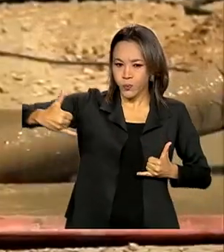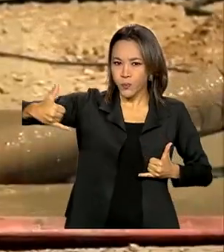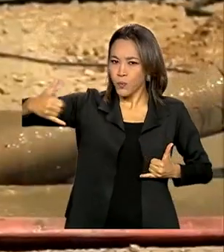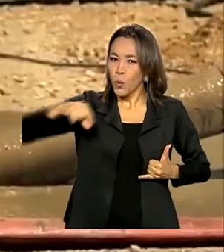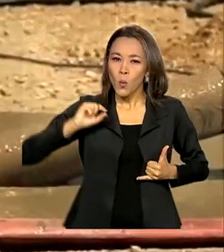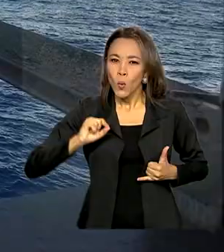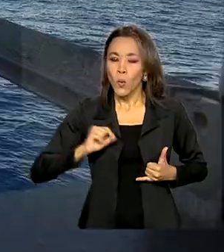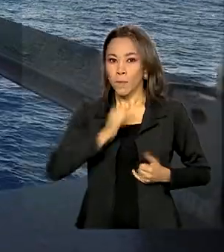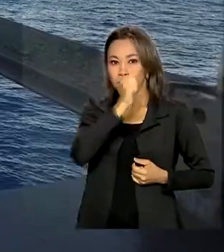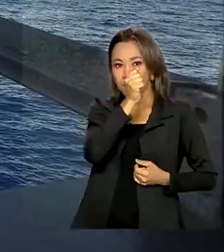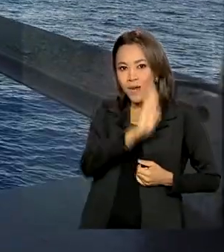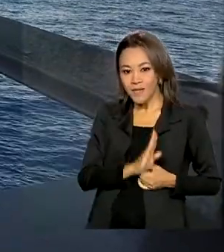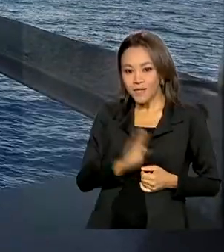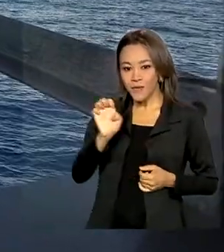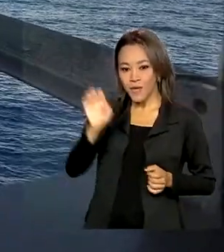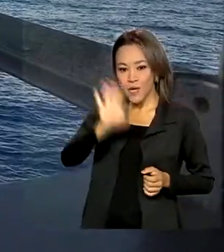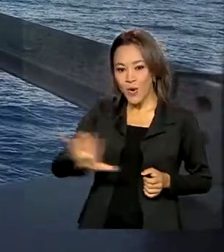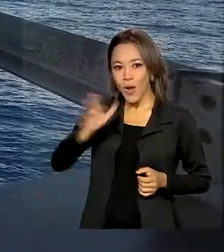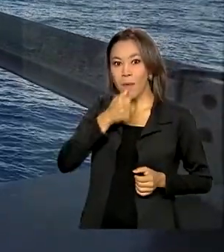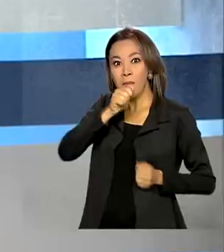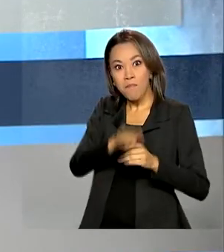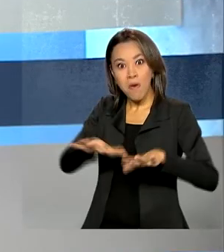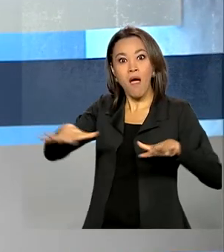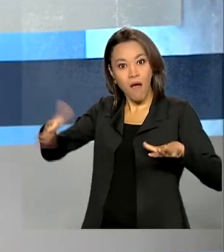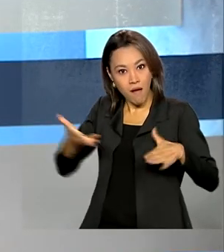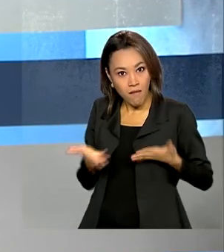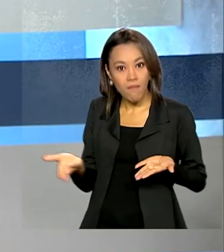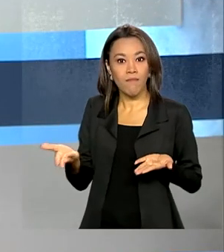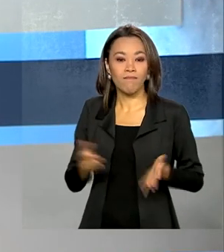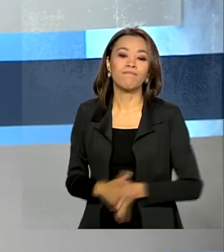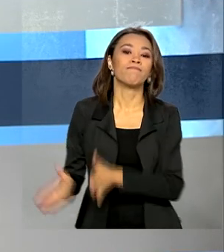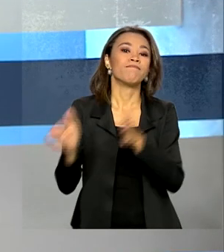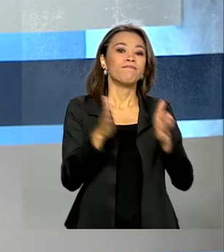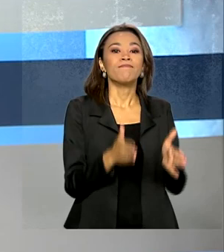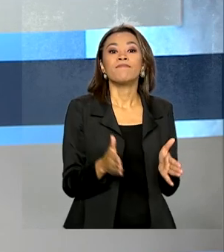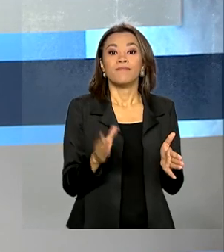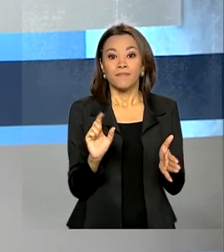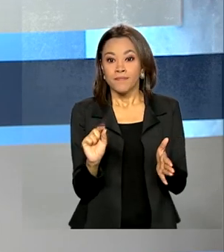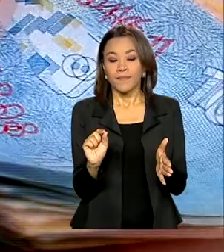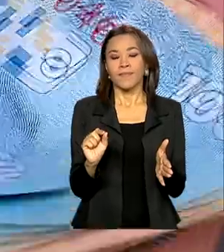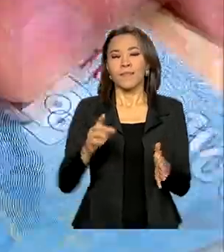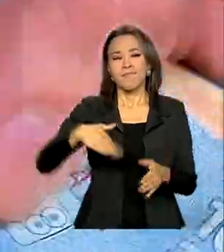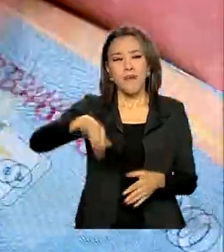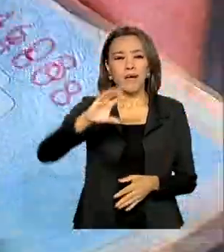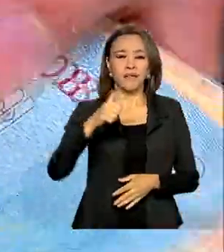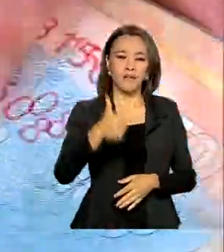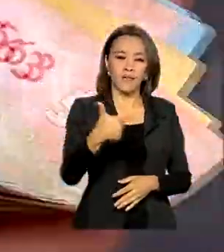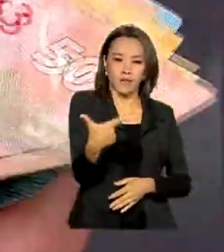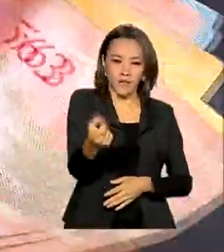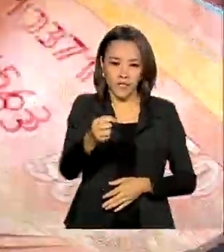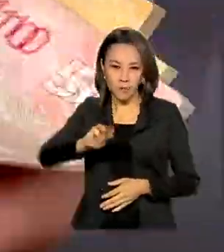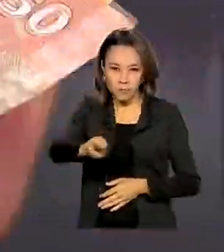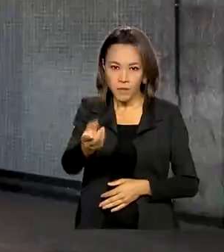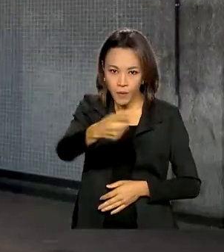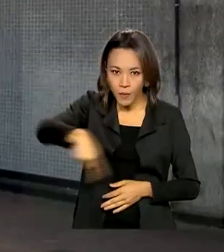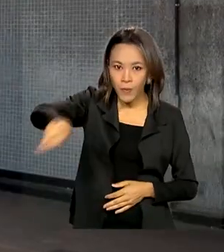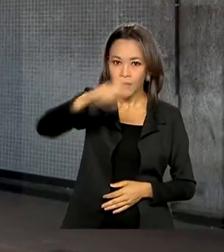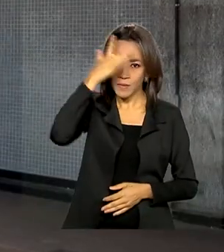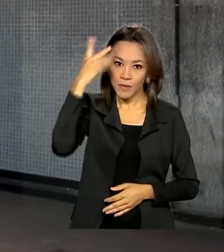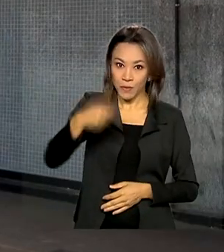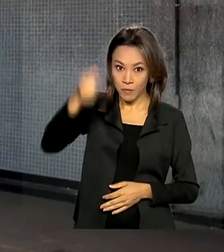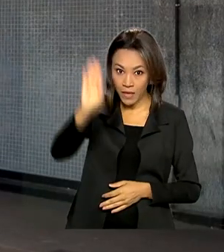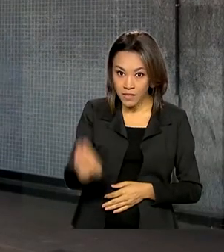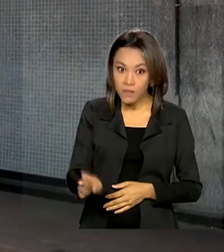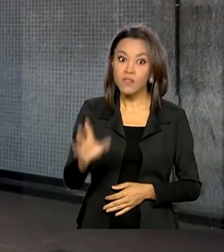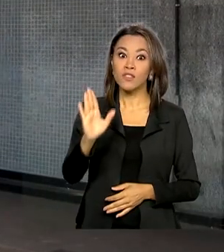entre Brasil e Europa pelo mar. E veja também, mais de 120 milhões de brasileiros